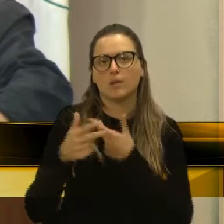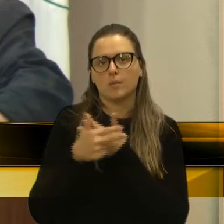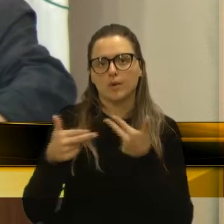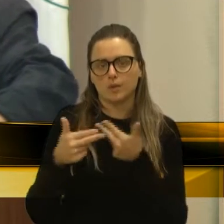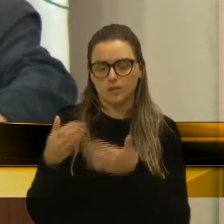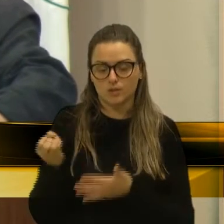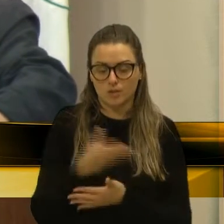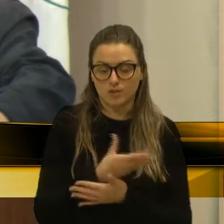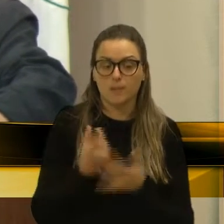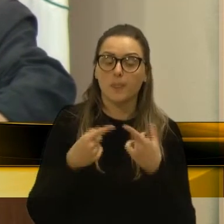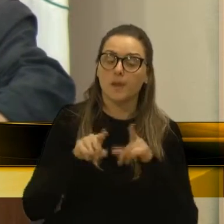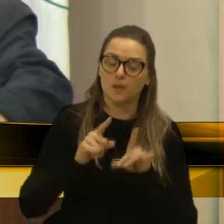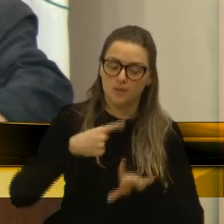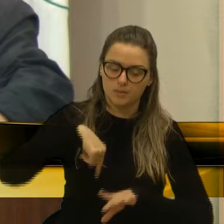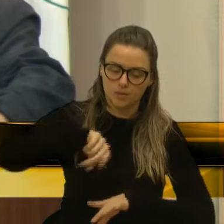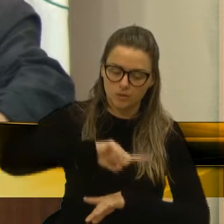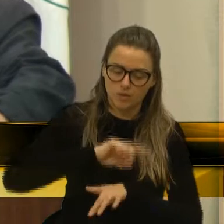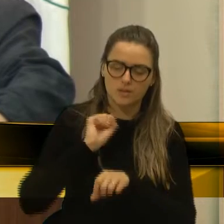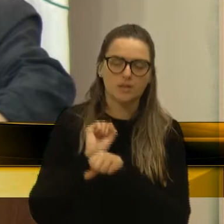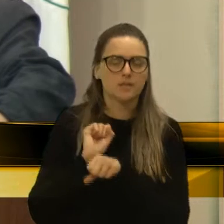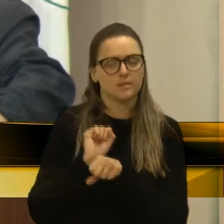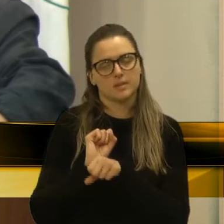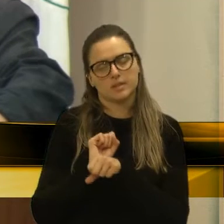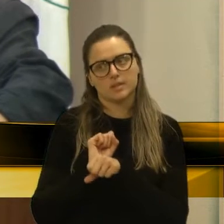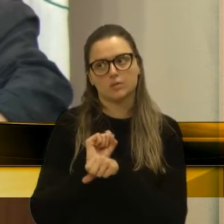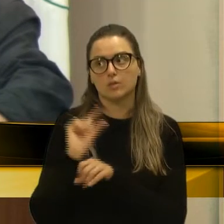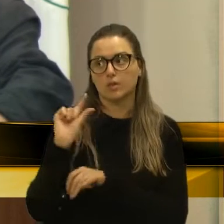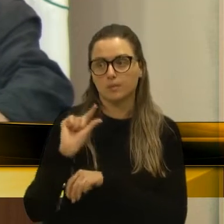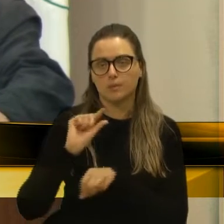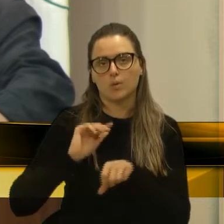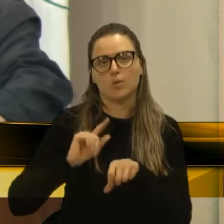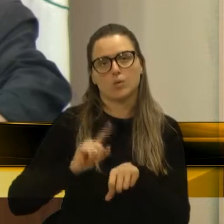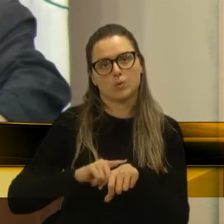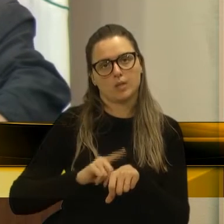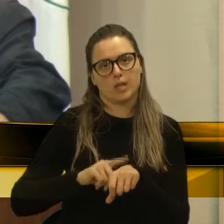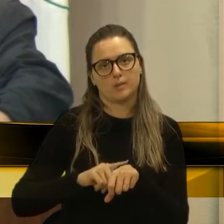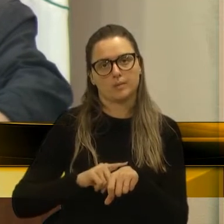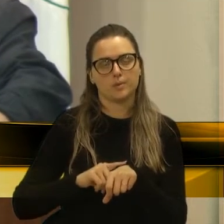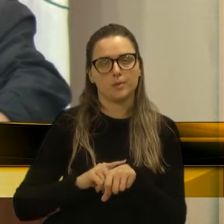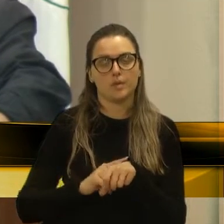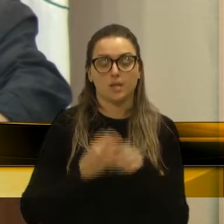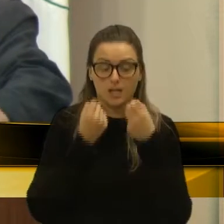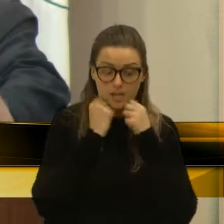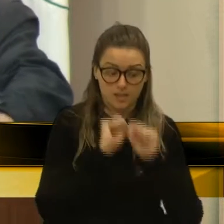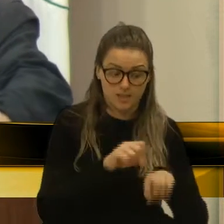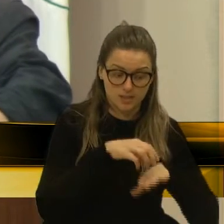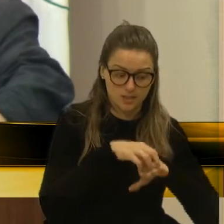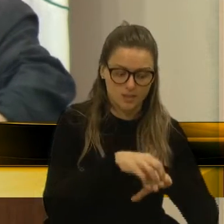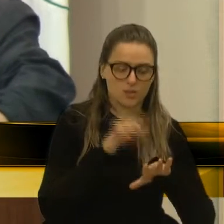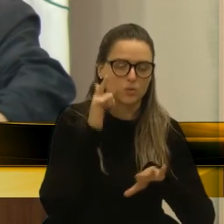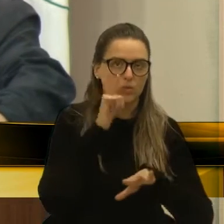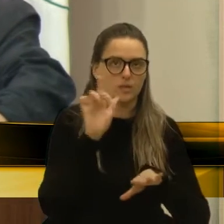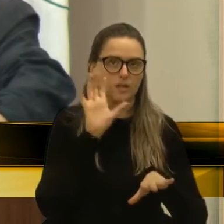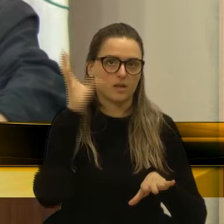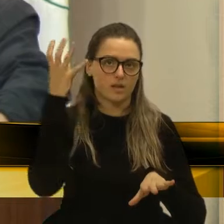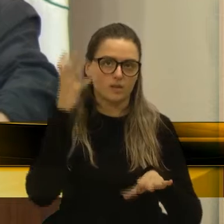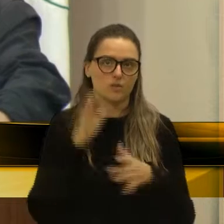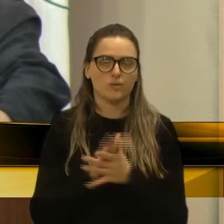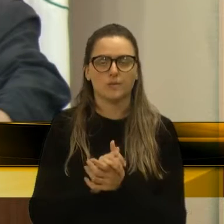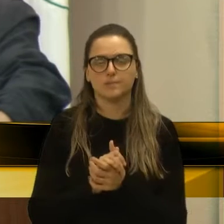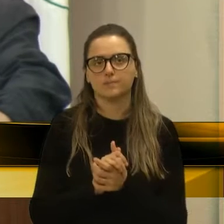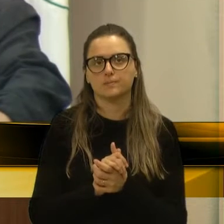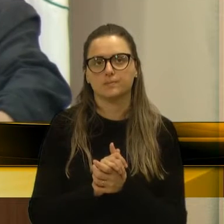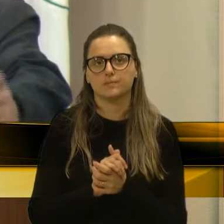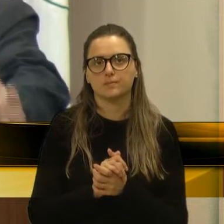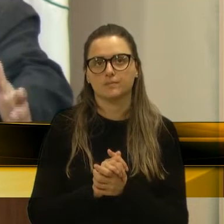mas estamos aguardando, esperando que nos próximos dias, seja lá a Secretaria do Trânsito, resolva, então,